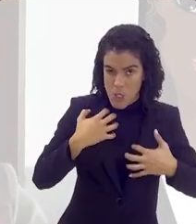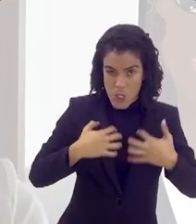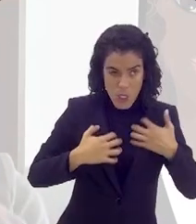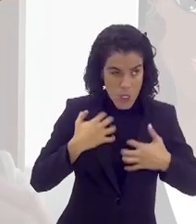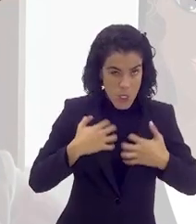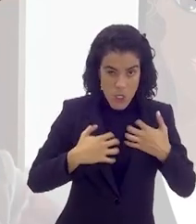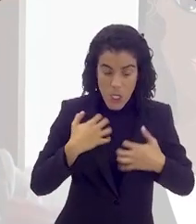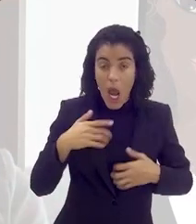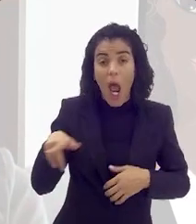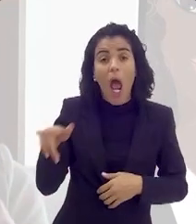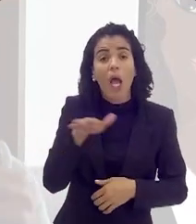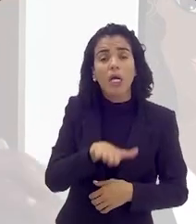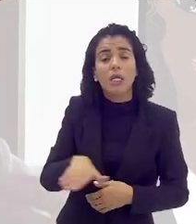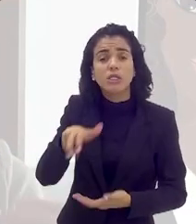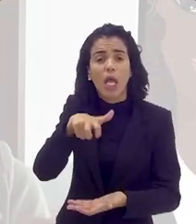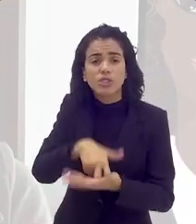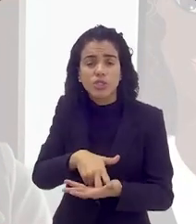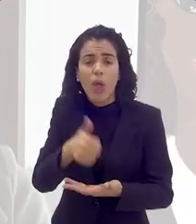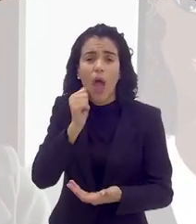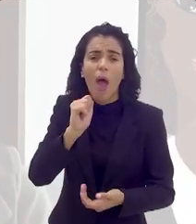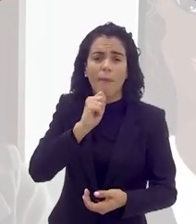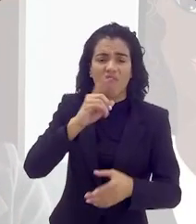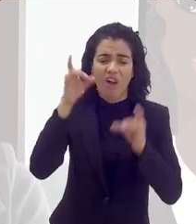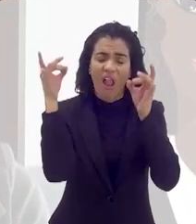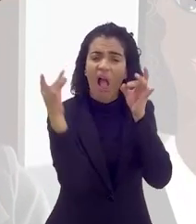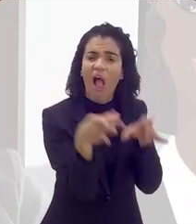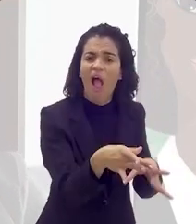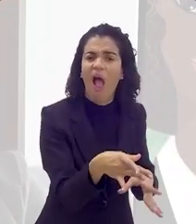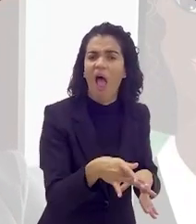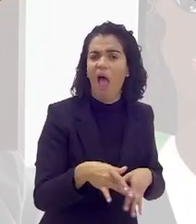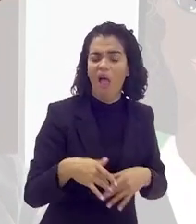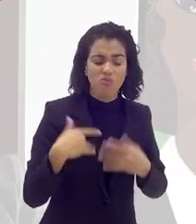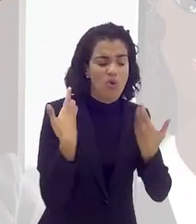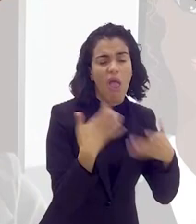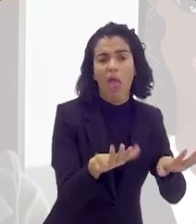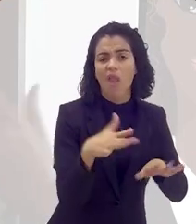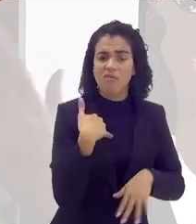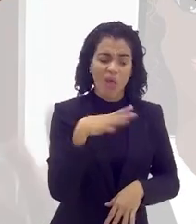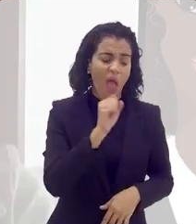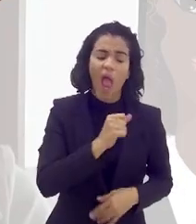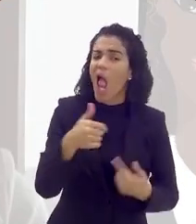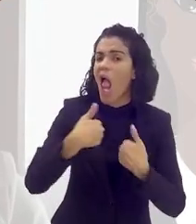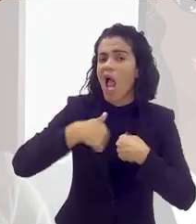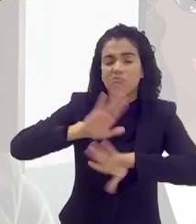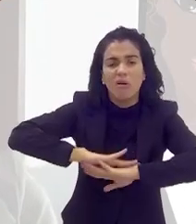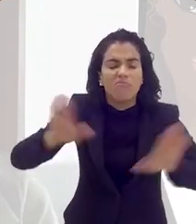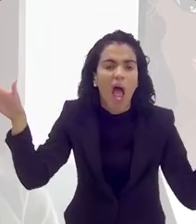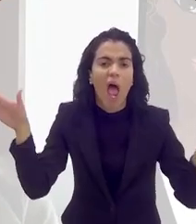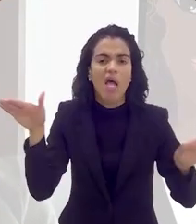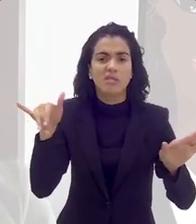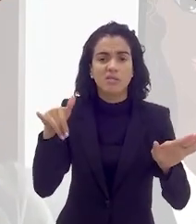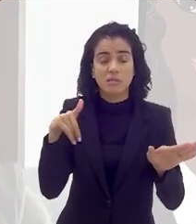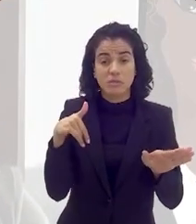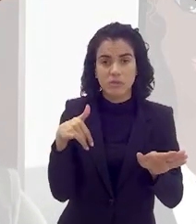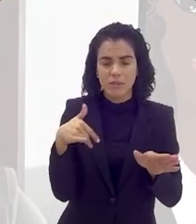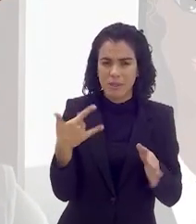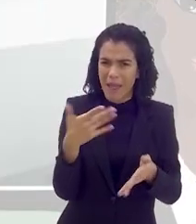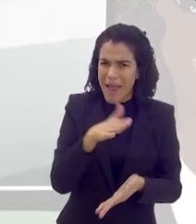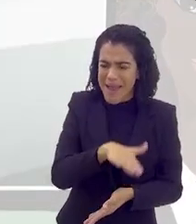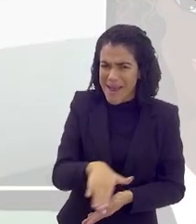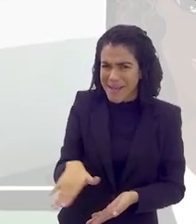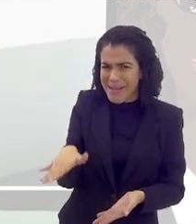do outro lado, vira um problema. Essa criança fica de castigo. A mãe fala que vai embora, que não volta mais. Porque ele não ama mais ela. Como se a criança